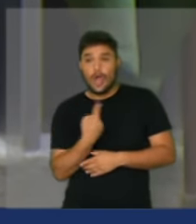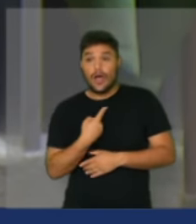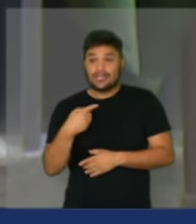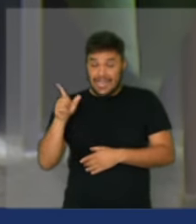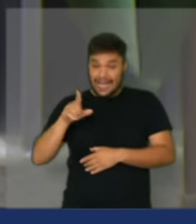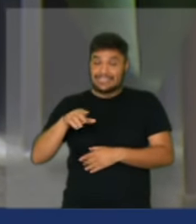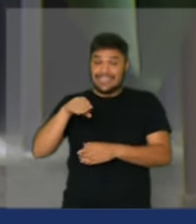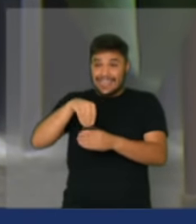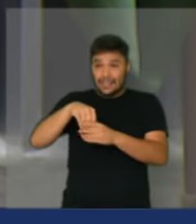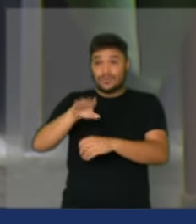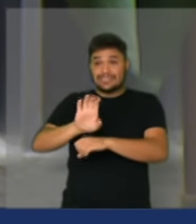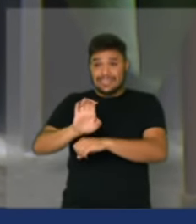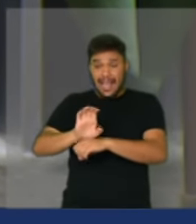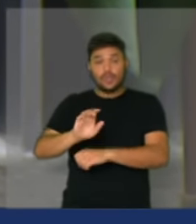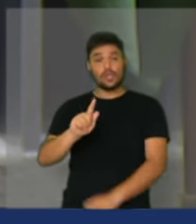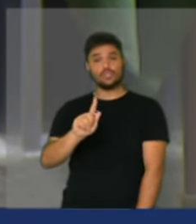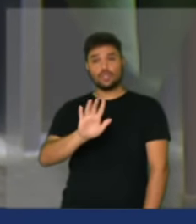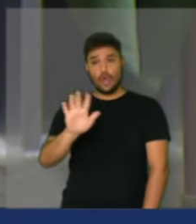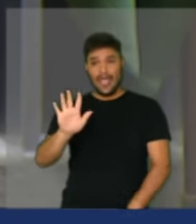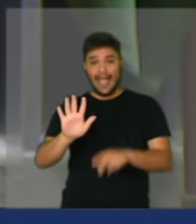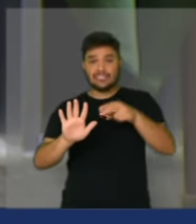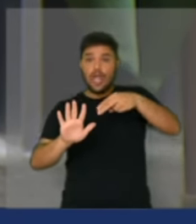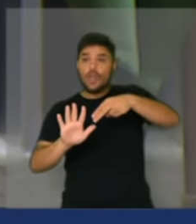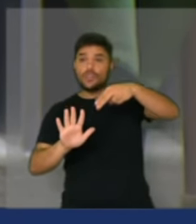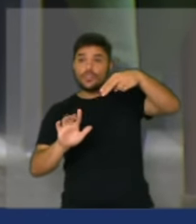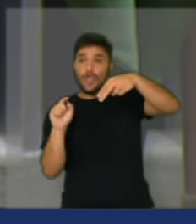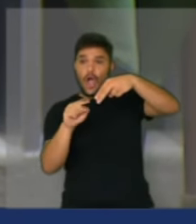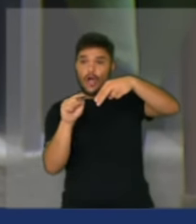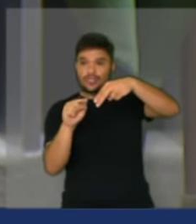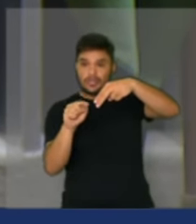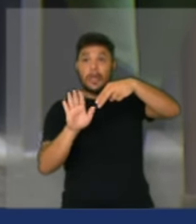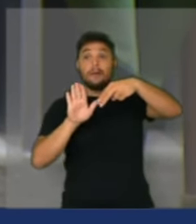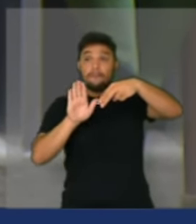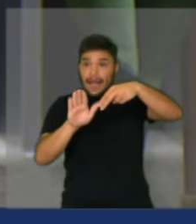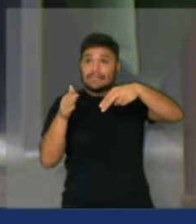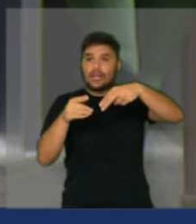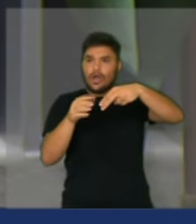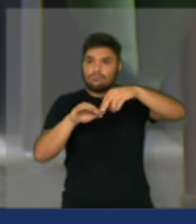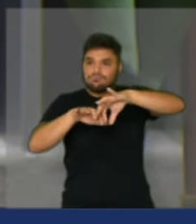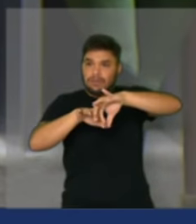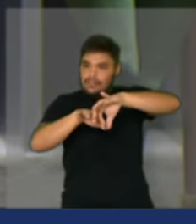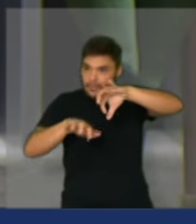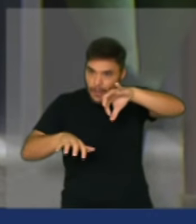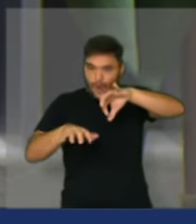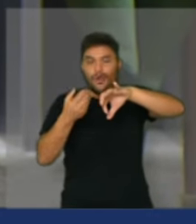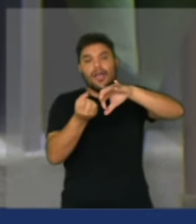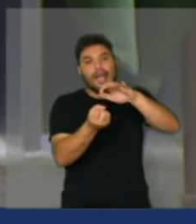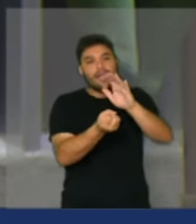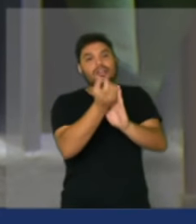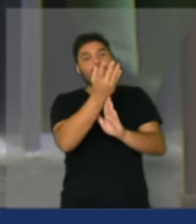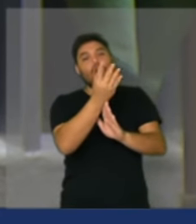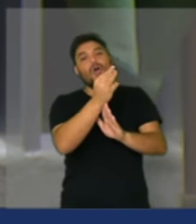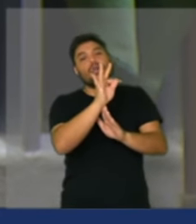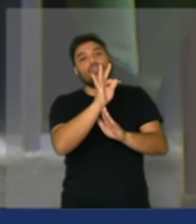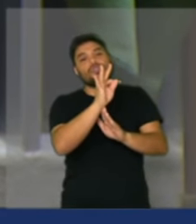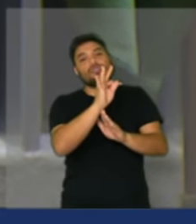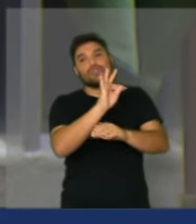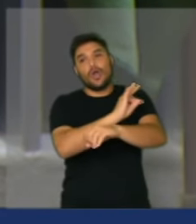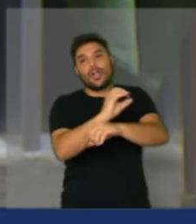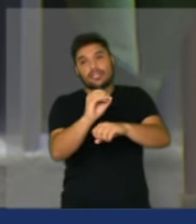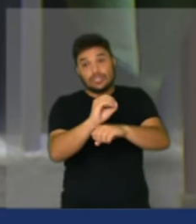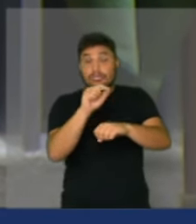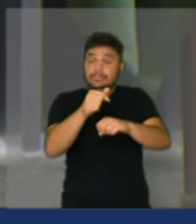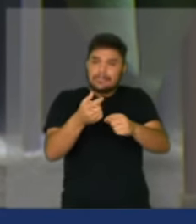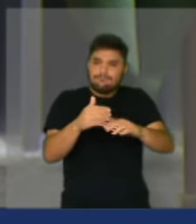Hoje o Tocantins é um Estado forte, um Estado que cresce a cada dia e que se